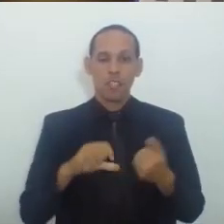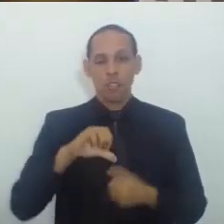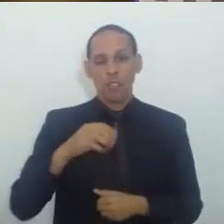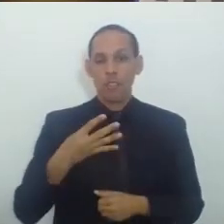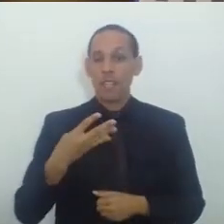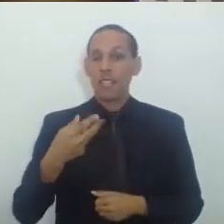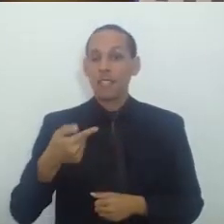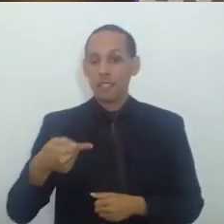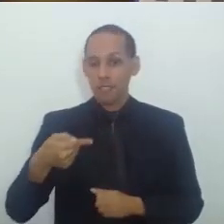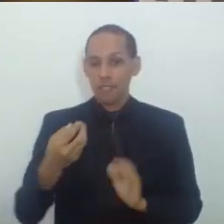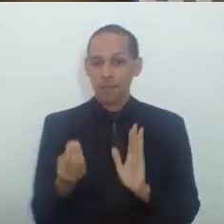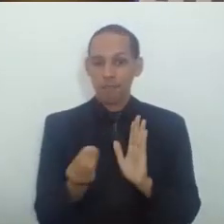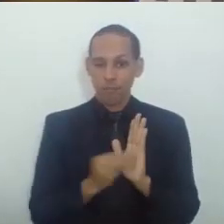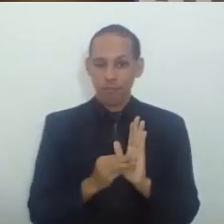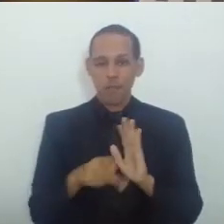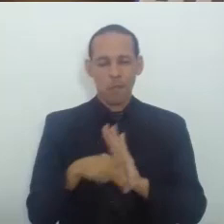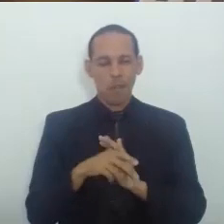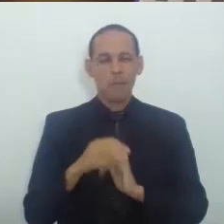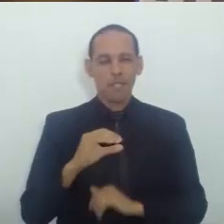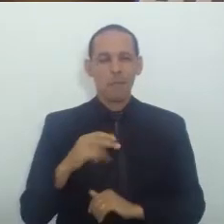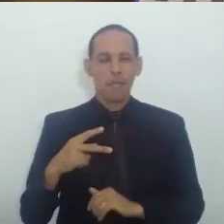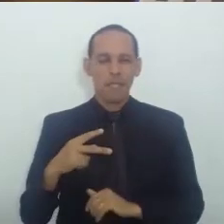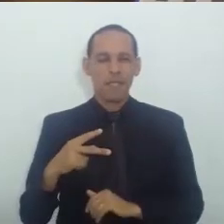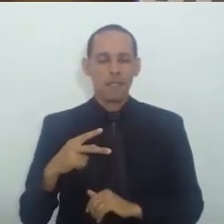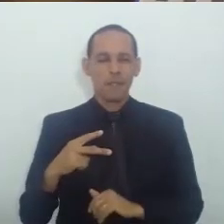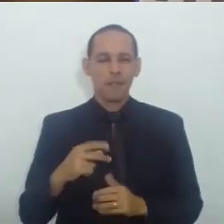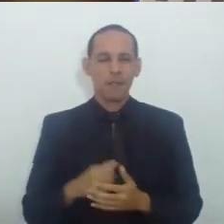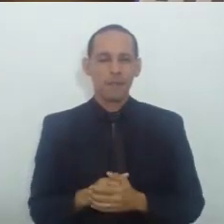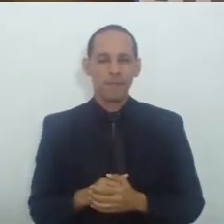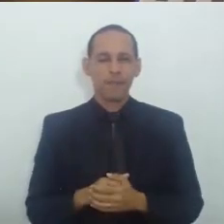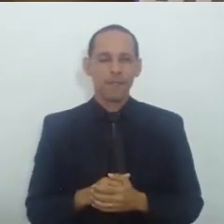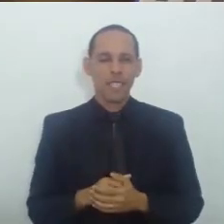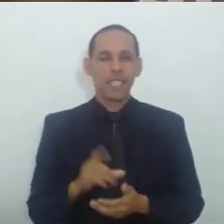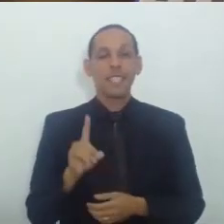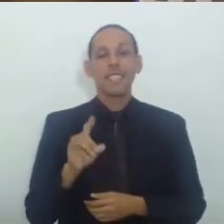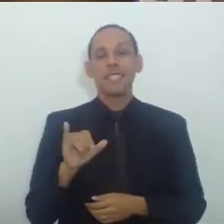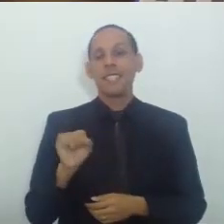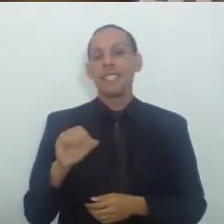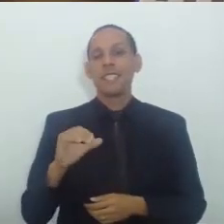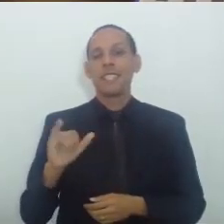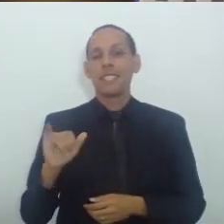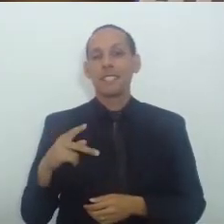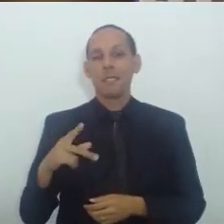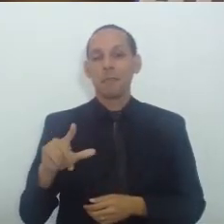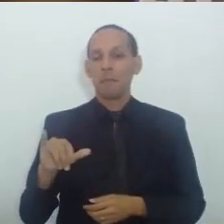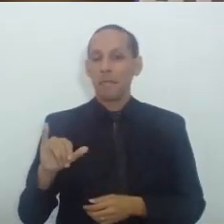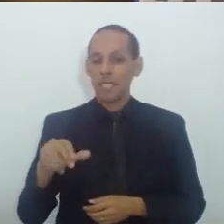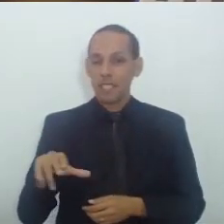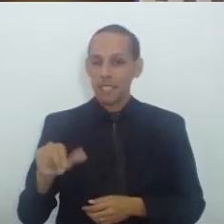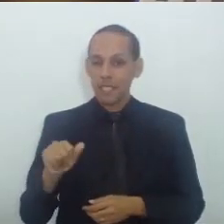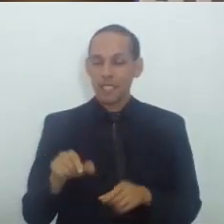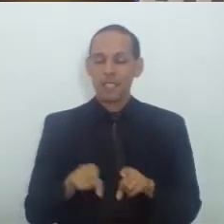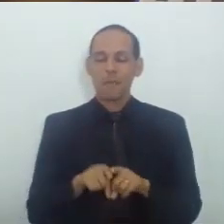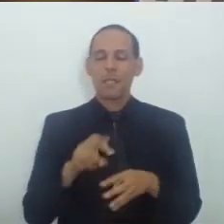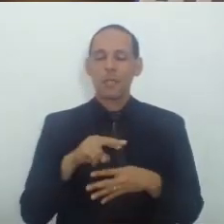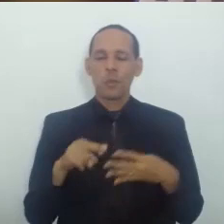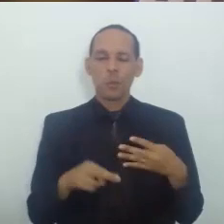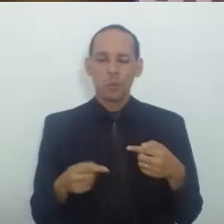Do Código de processo Disciplina O recurso E